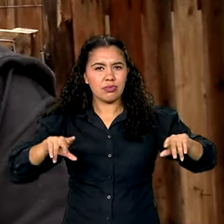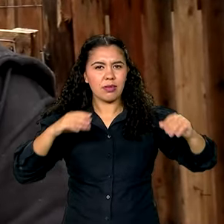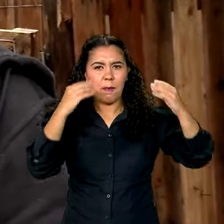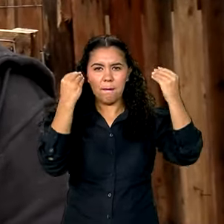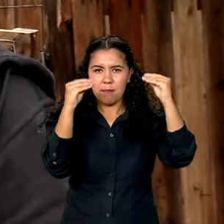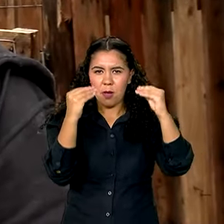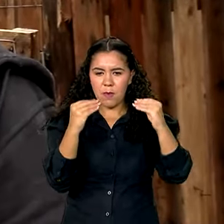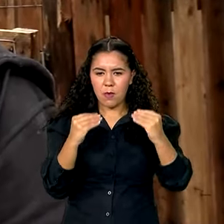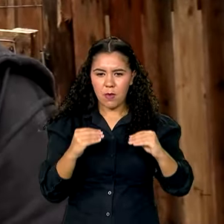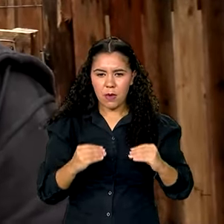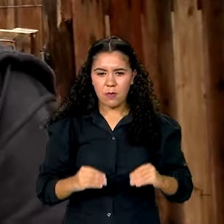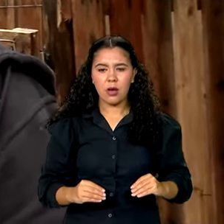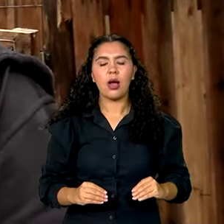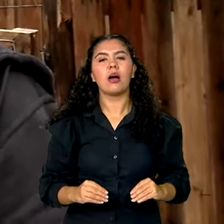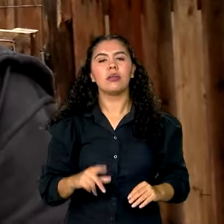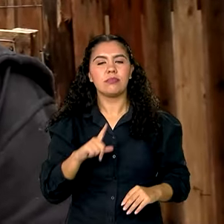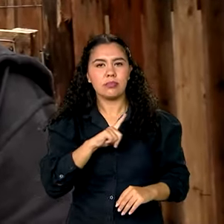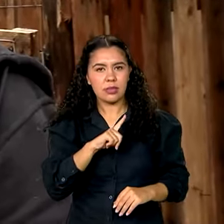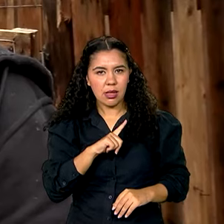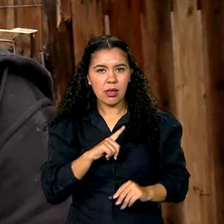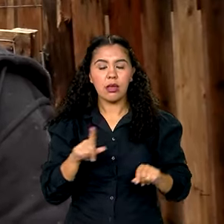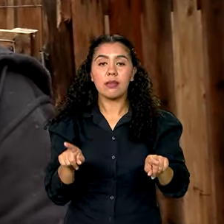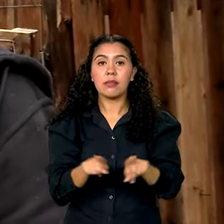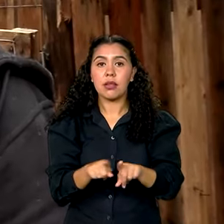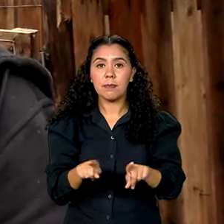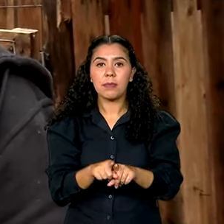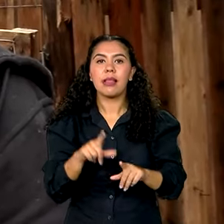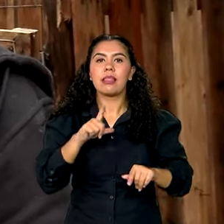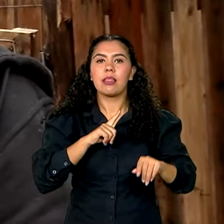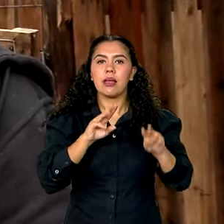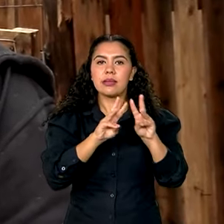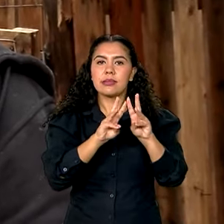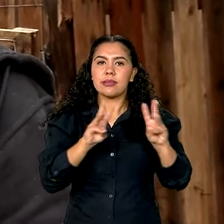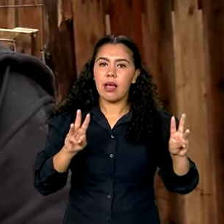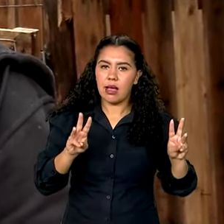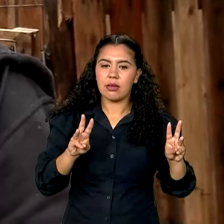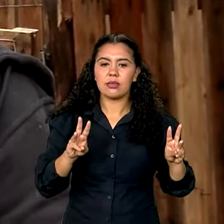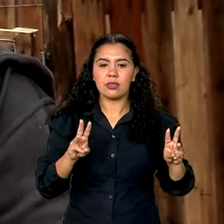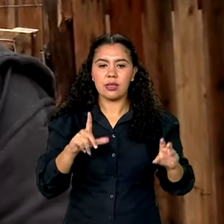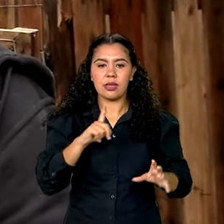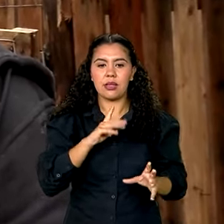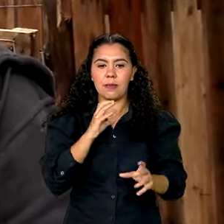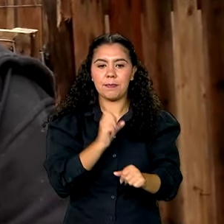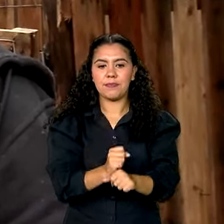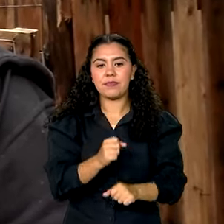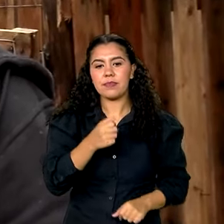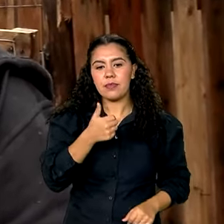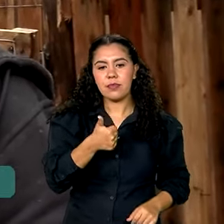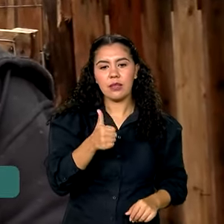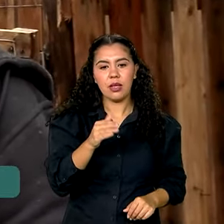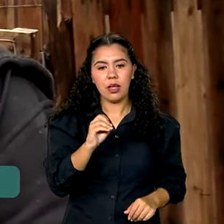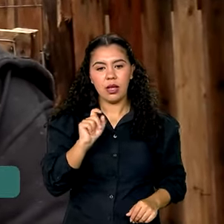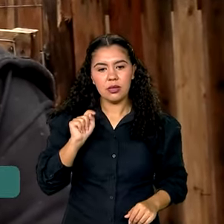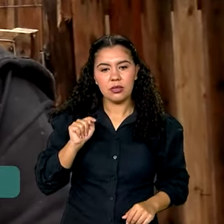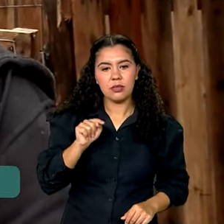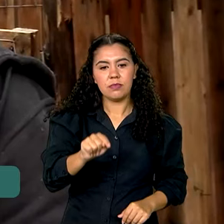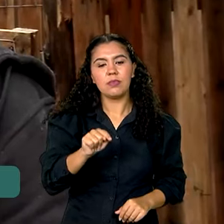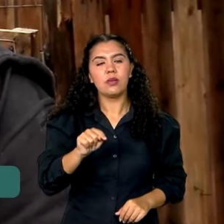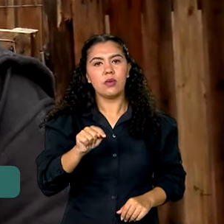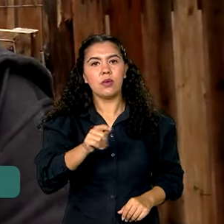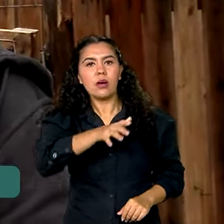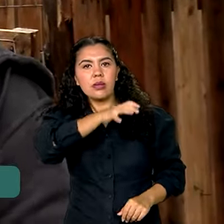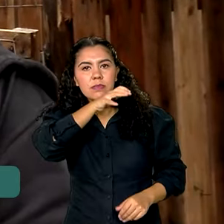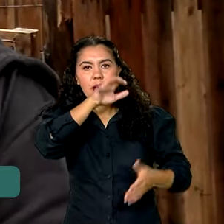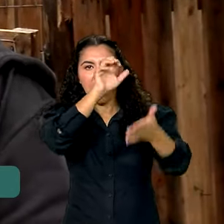que é animais salvo 101. E também tem um site onde tem mais de 10 mil animais já cadastrados,